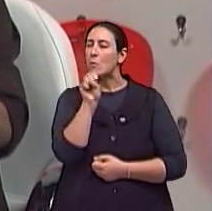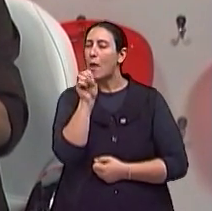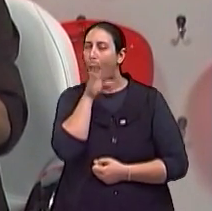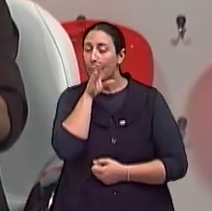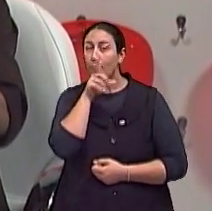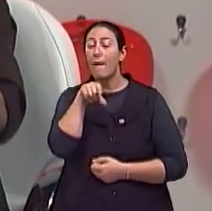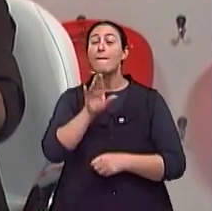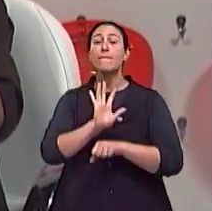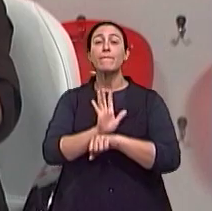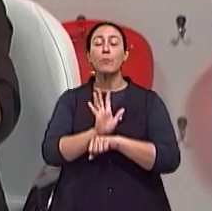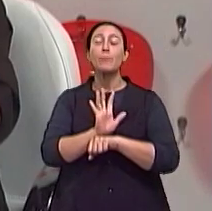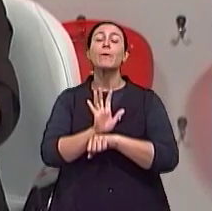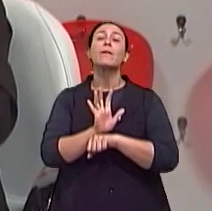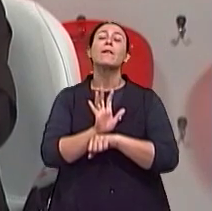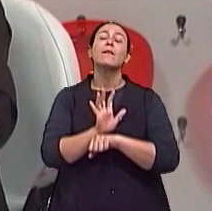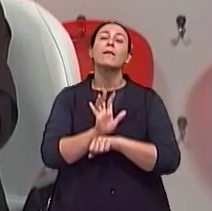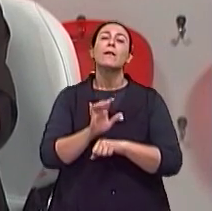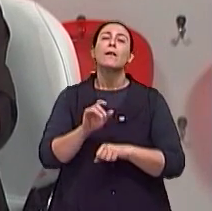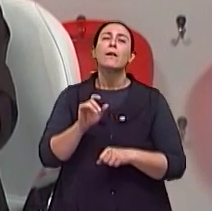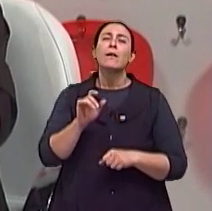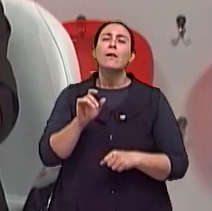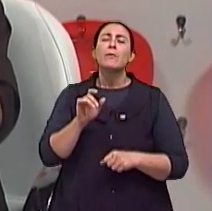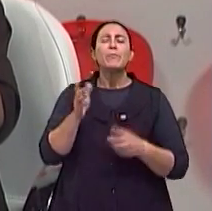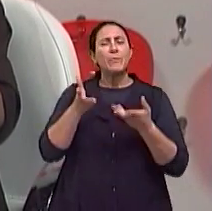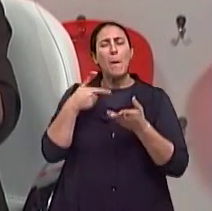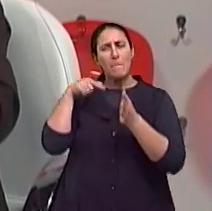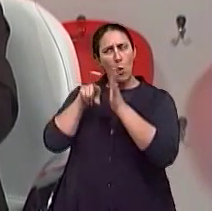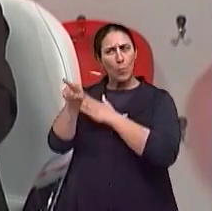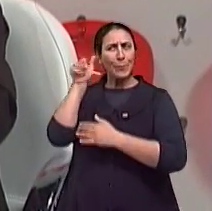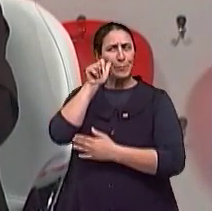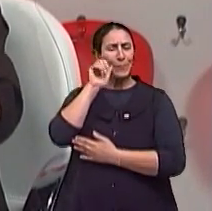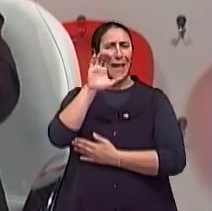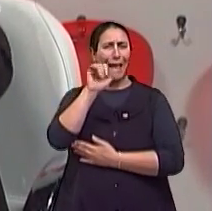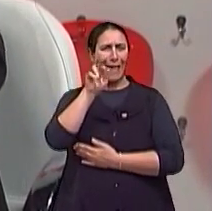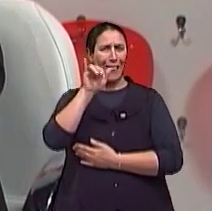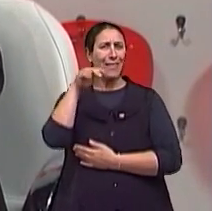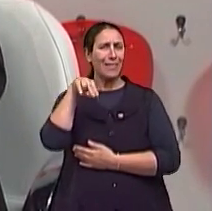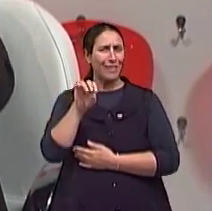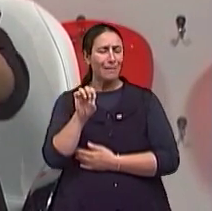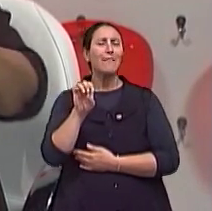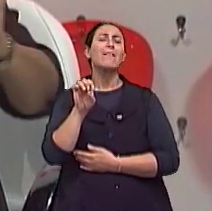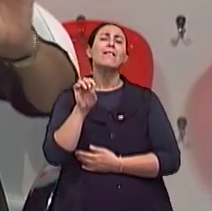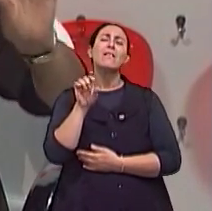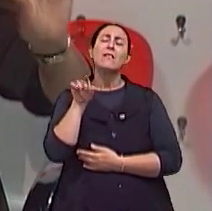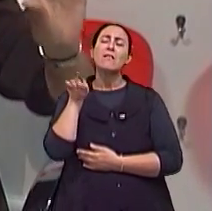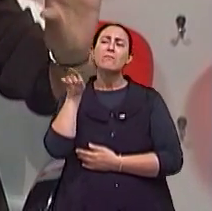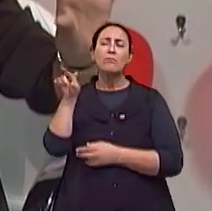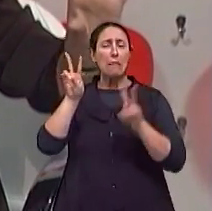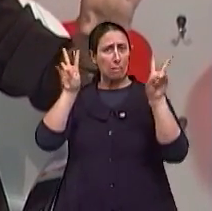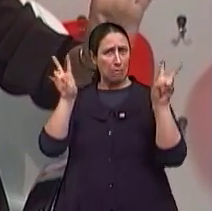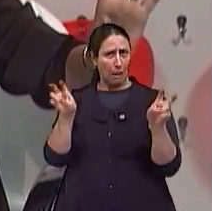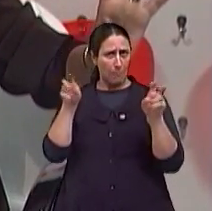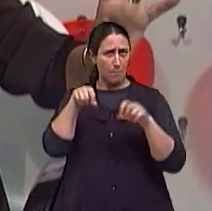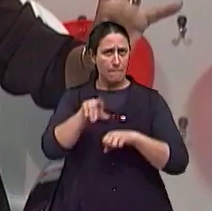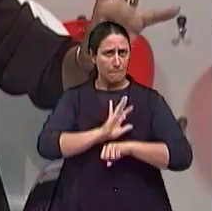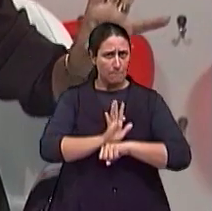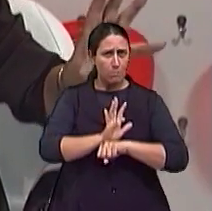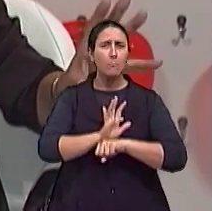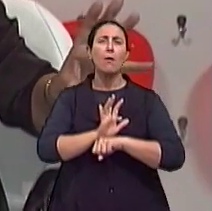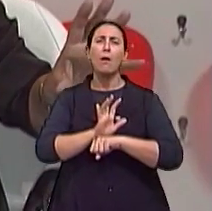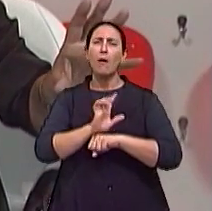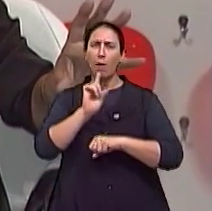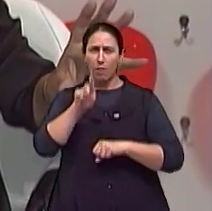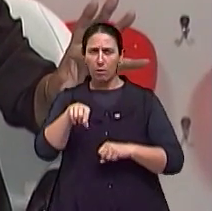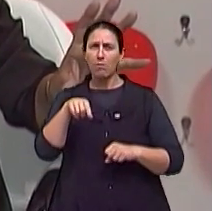do filme, né? E agora eu queria saber, Karine, o seguinte, o tema desse curta já fica explicitado